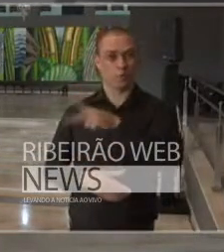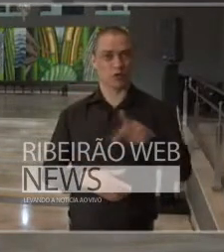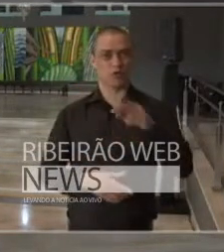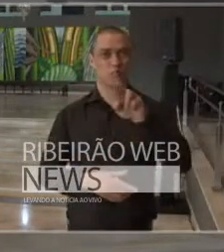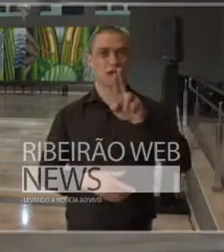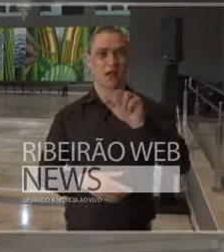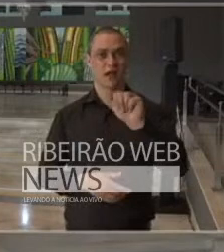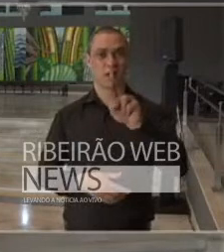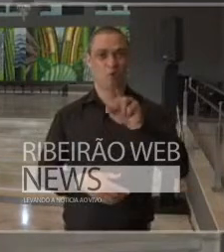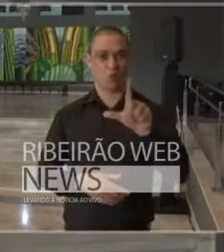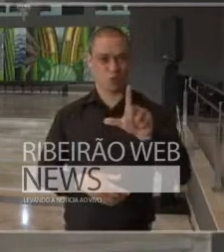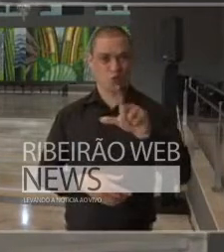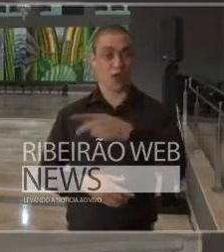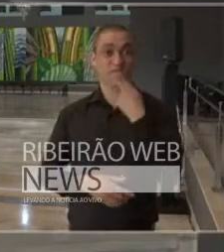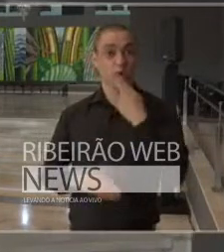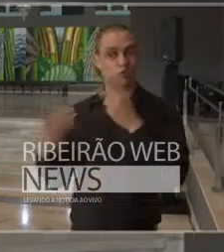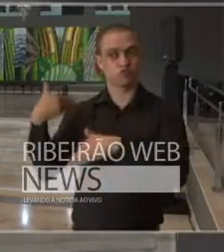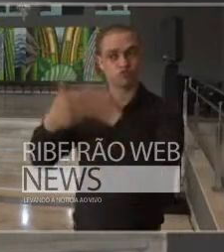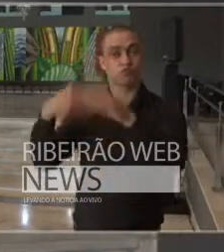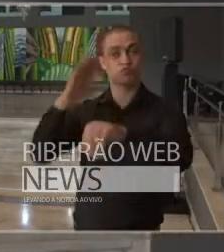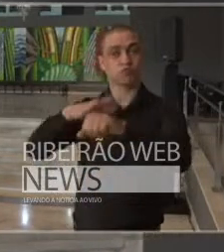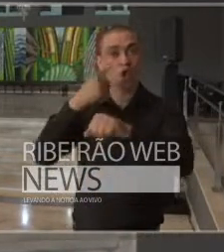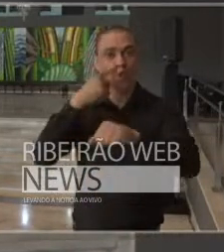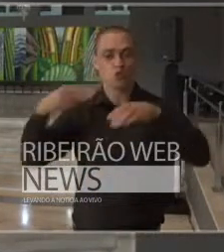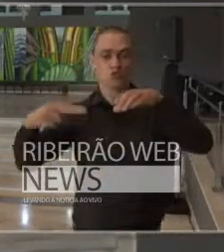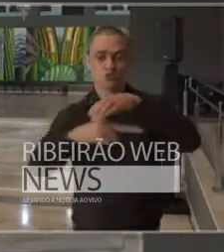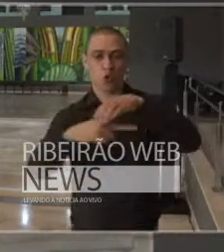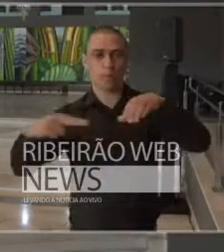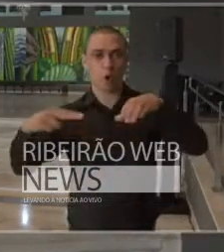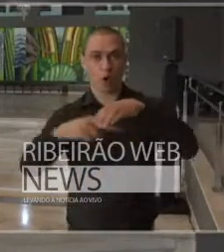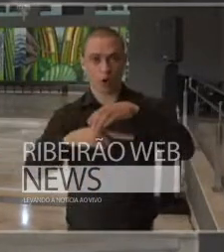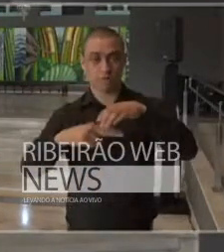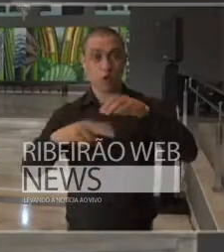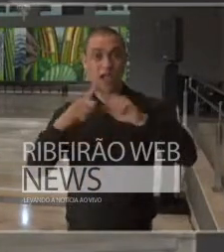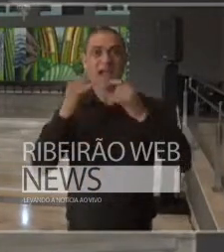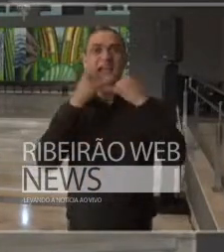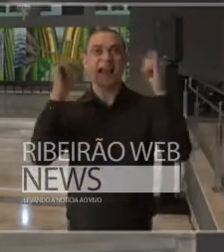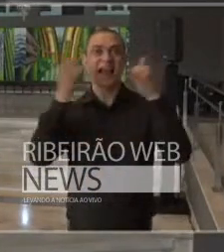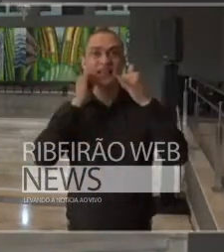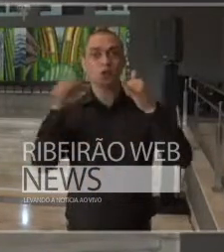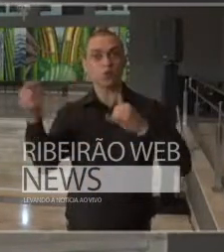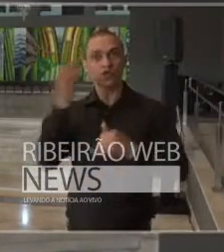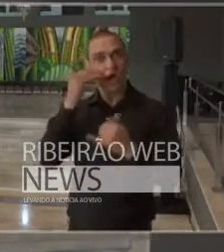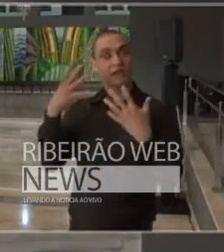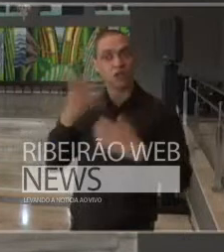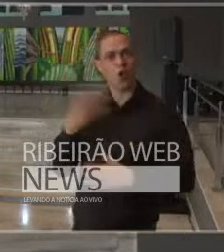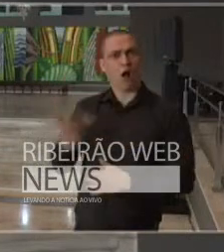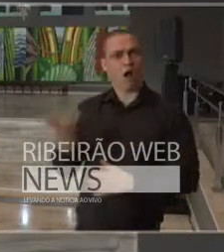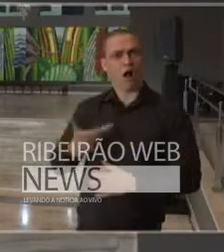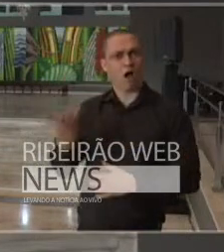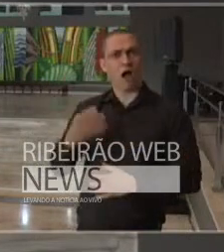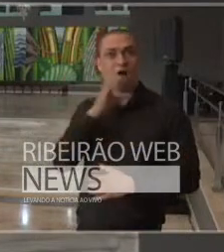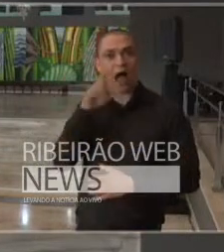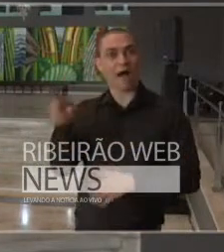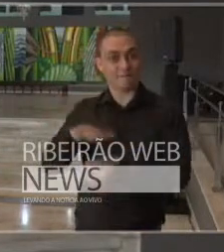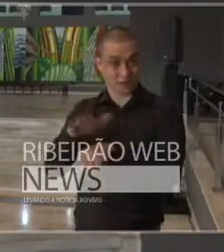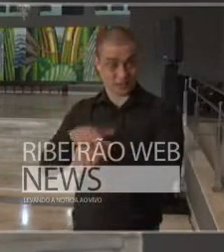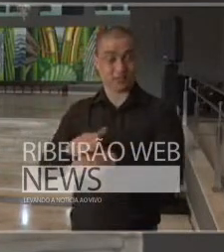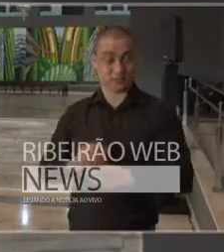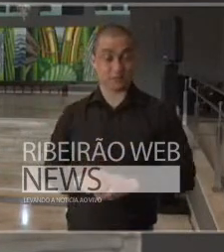o desenvolvimento de um tomógrafo de impedância elétrica que foi acelerado nesse momento